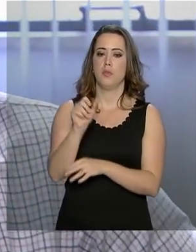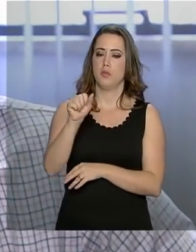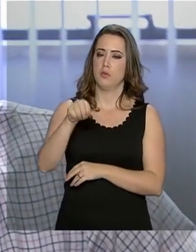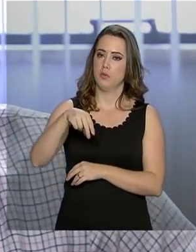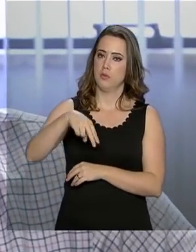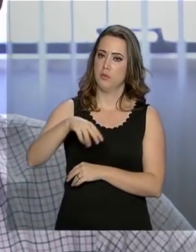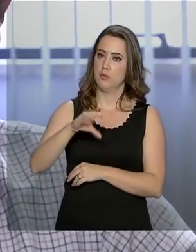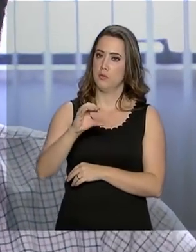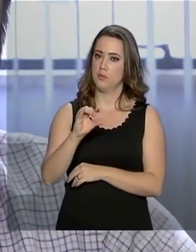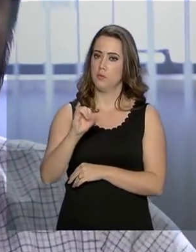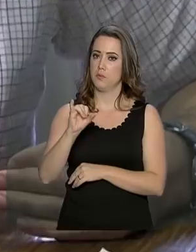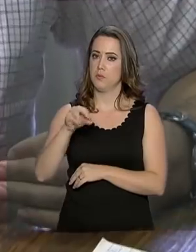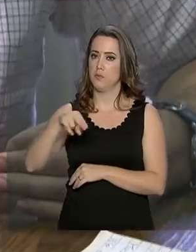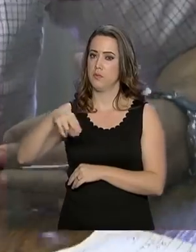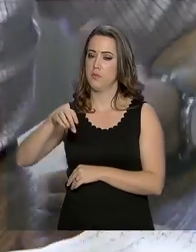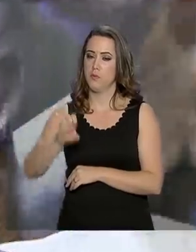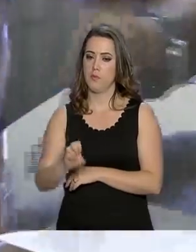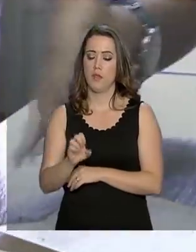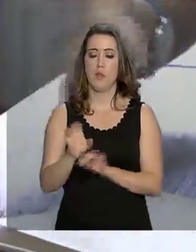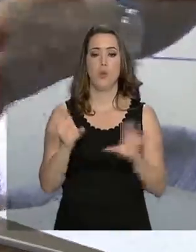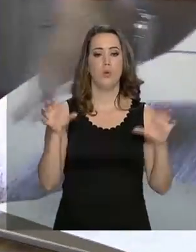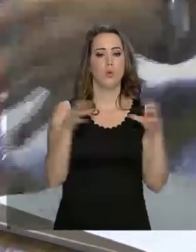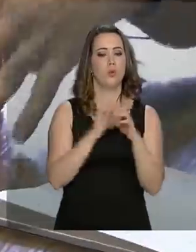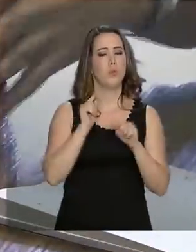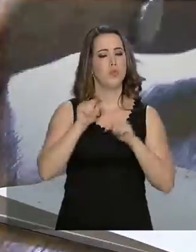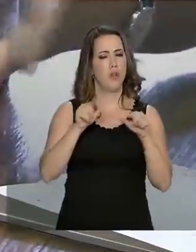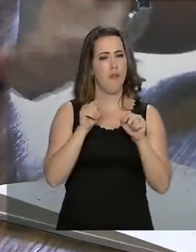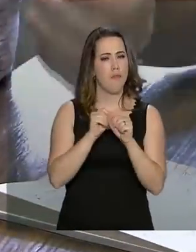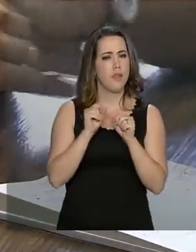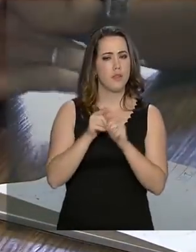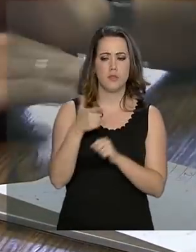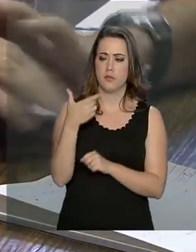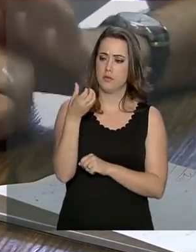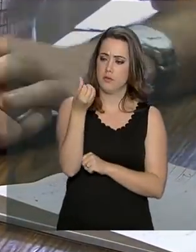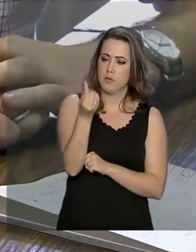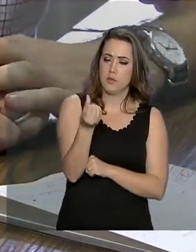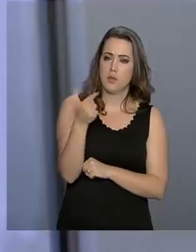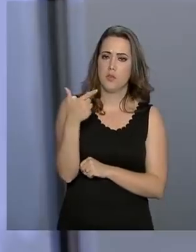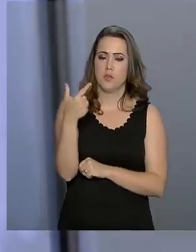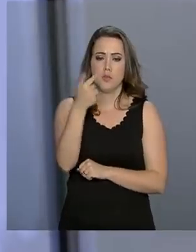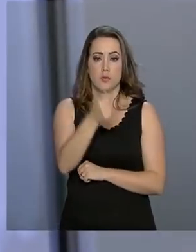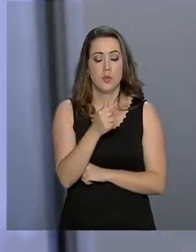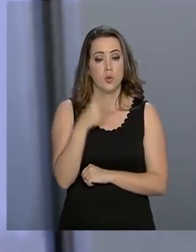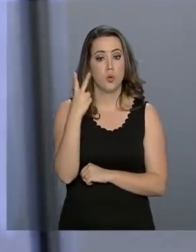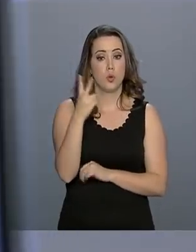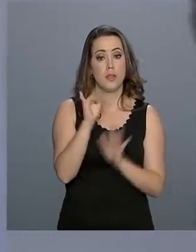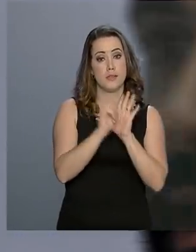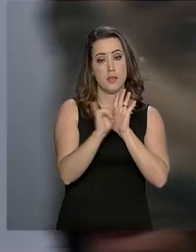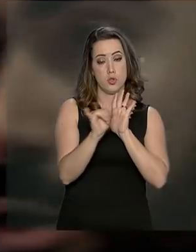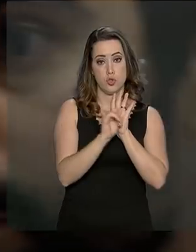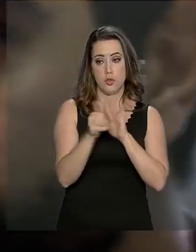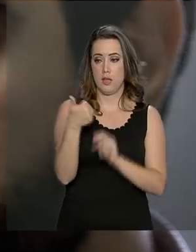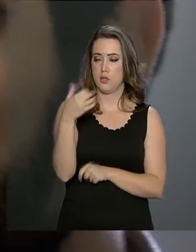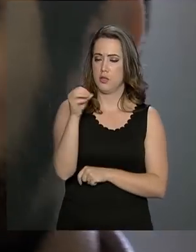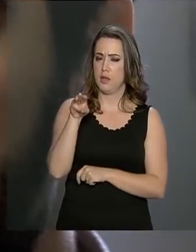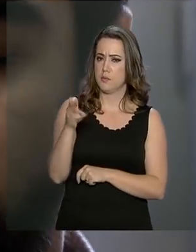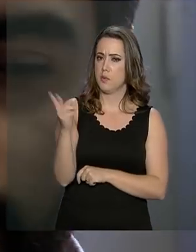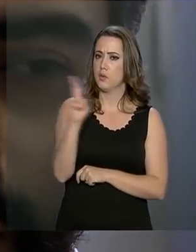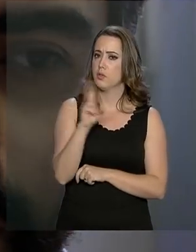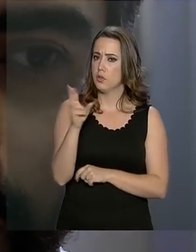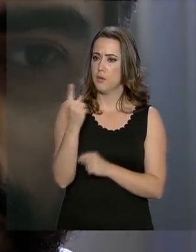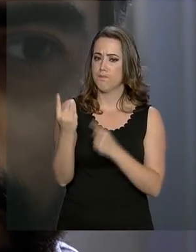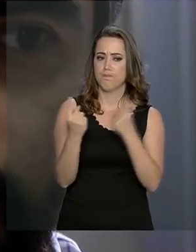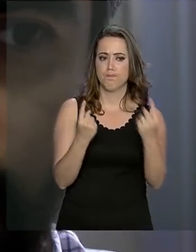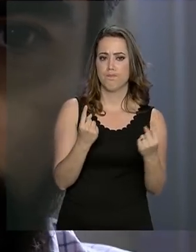de Cinema, a Ancine. A agência já realizou em 2016 e 2017 dois editais no valor de 10 milhões de reais cada